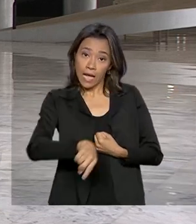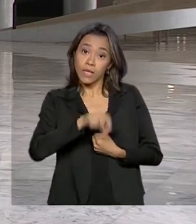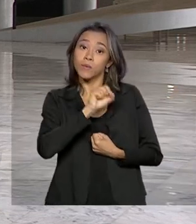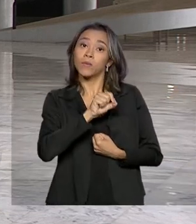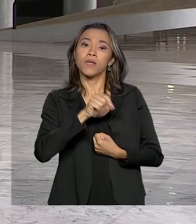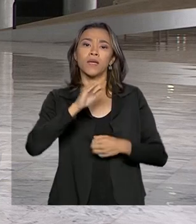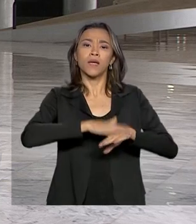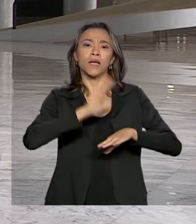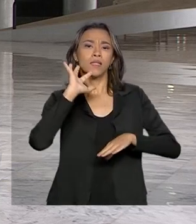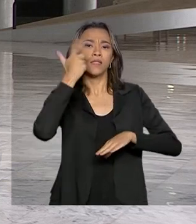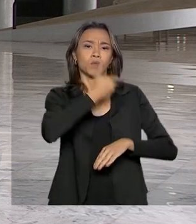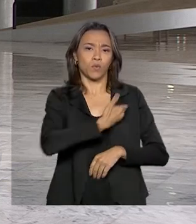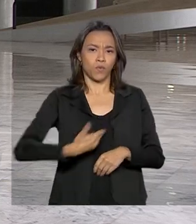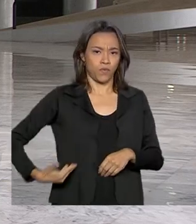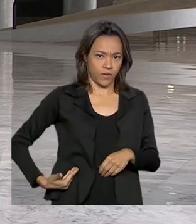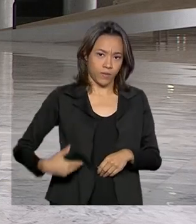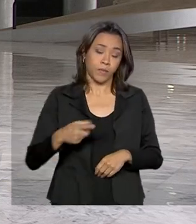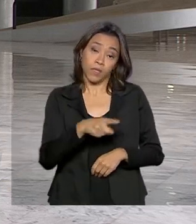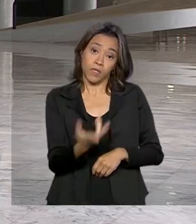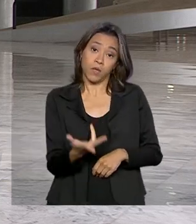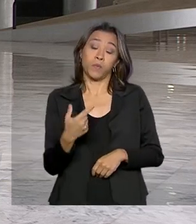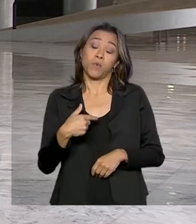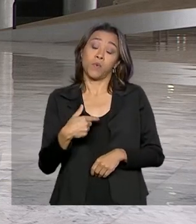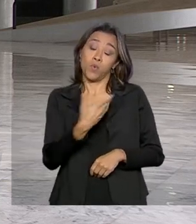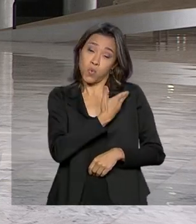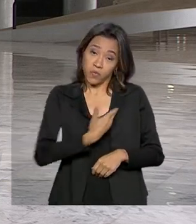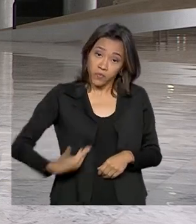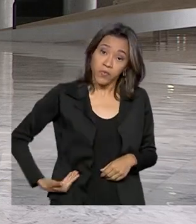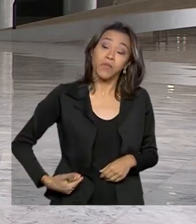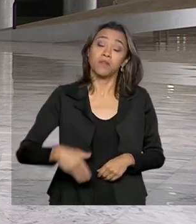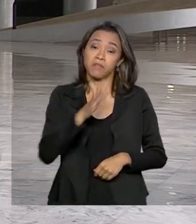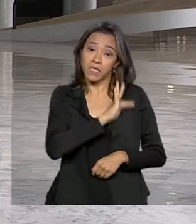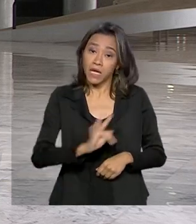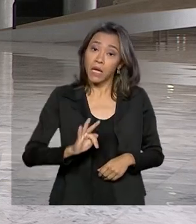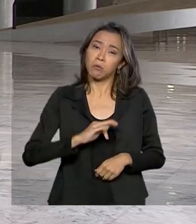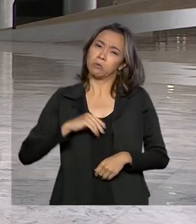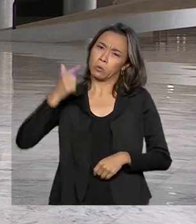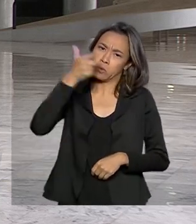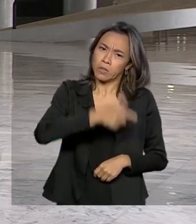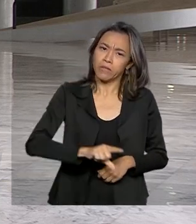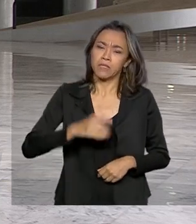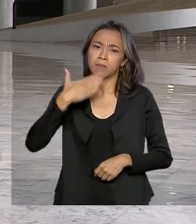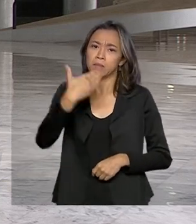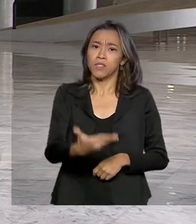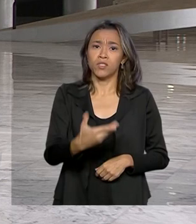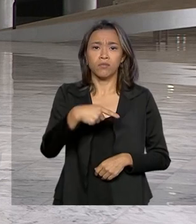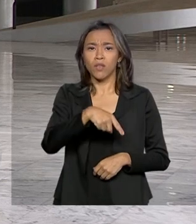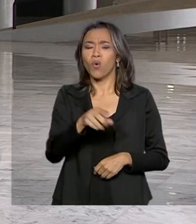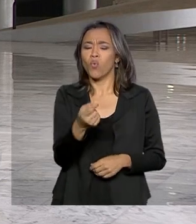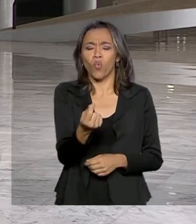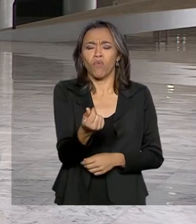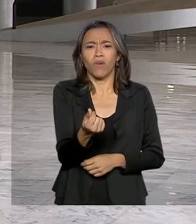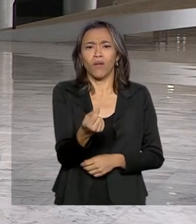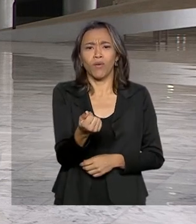DPVAT. A União recorreu então alegando que a redução do valor não tornava inviável o DPVAT,